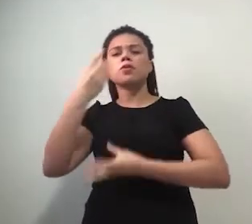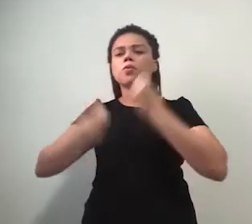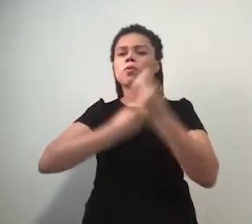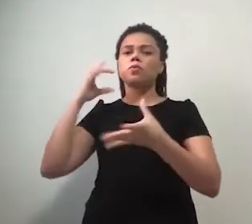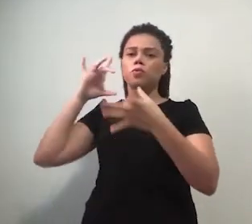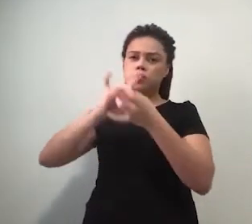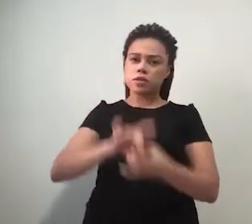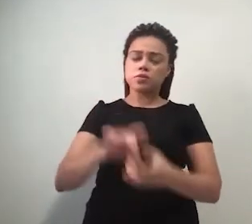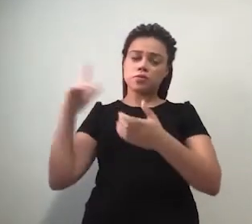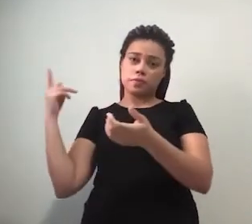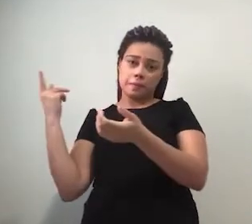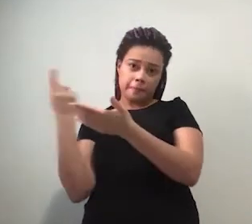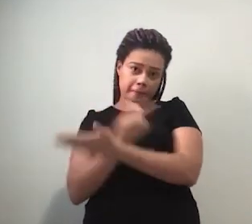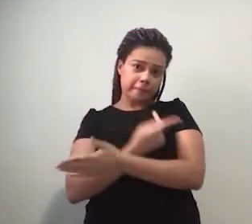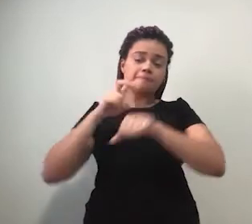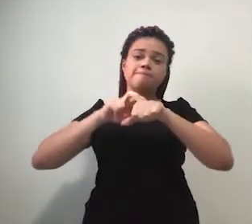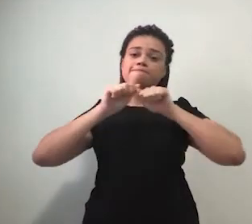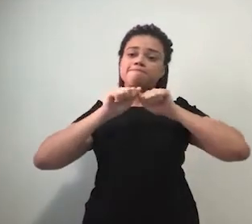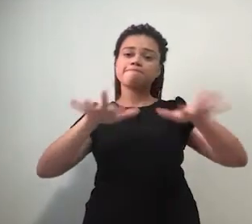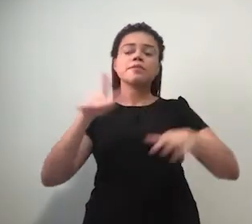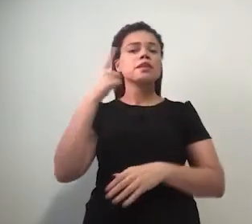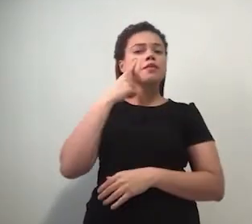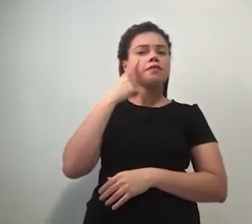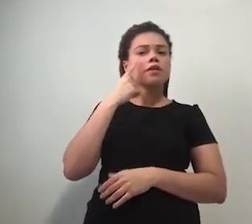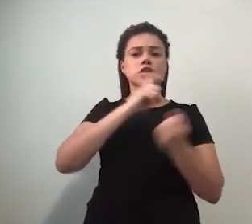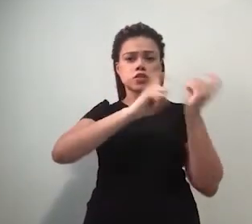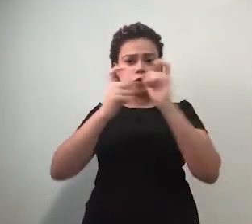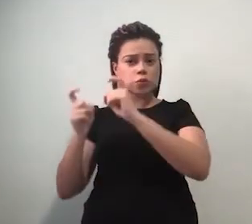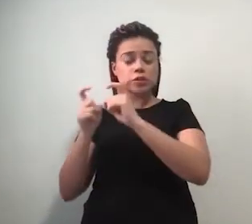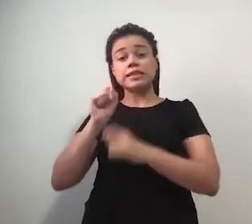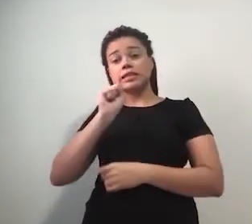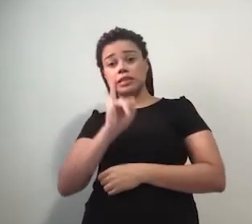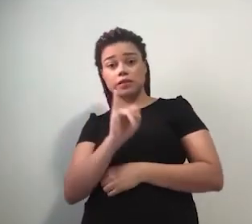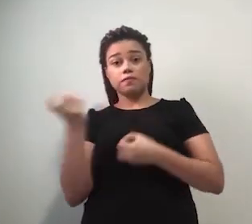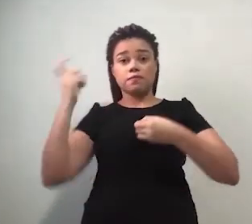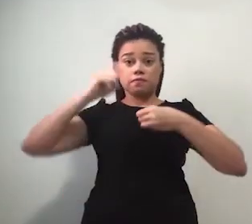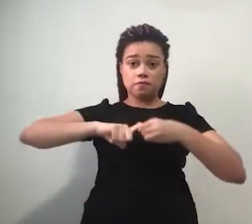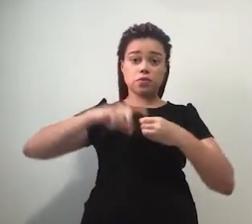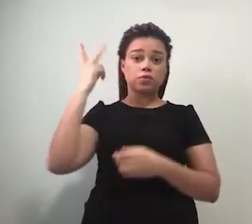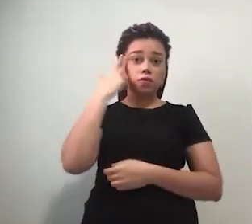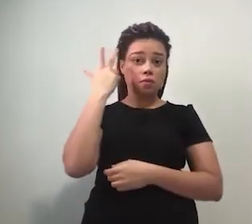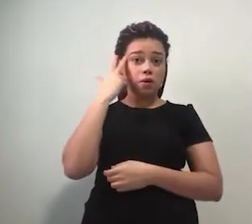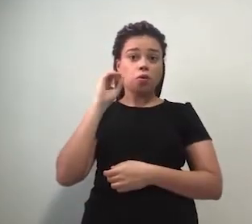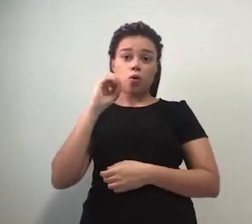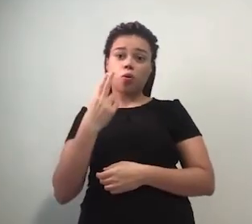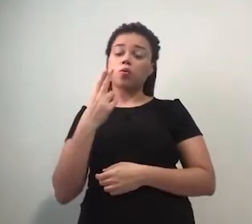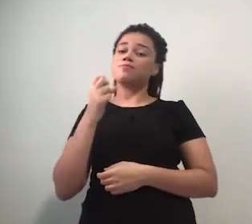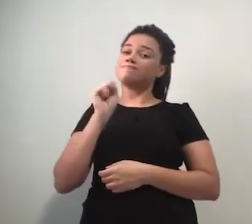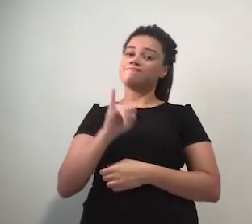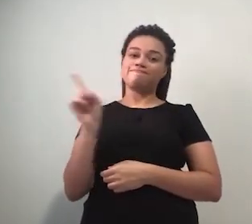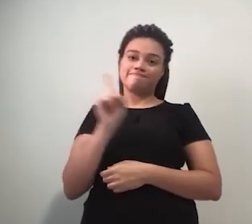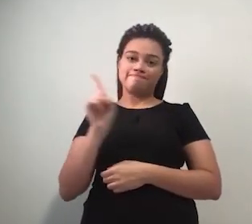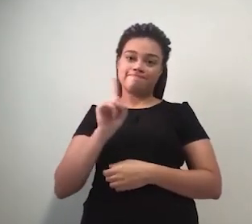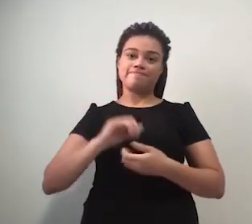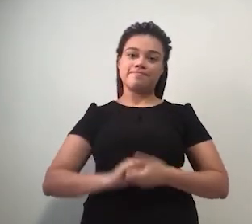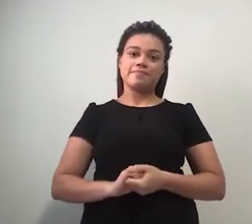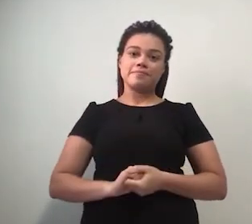e decidirmos se retornamos às atividades normais ou se permanecemos com esta